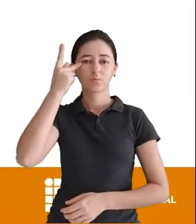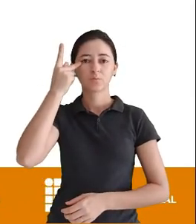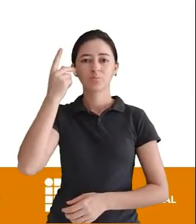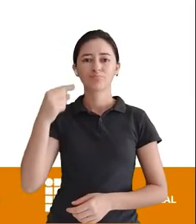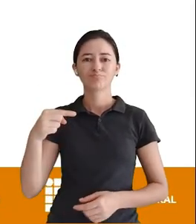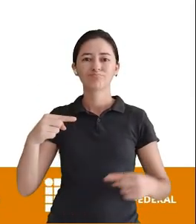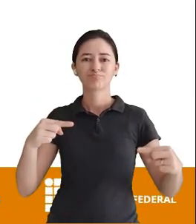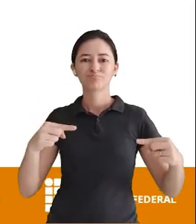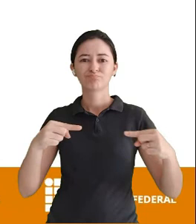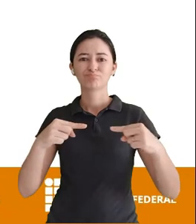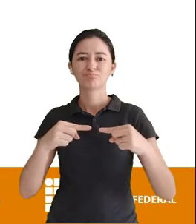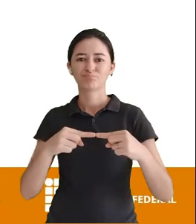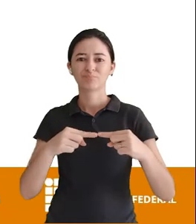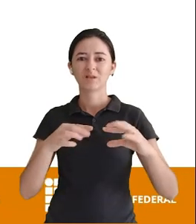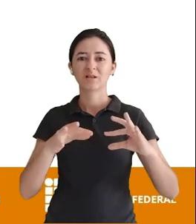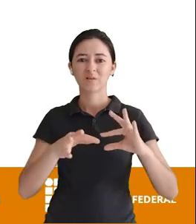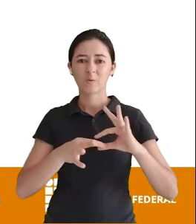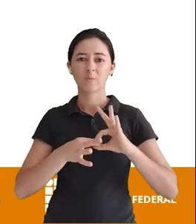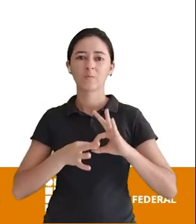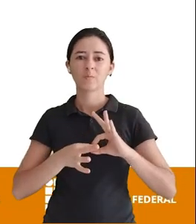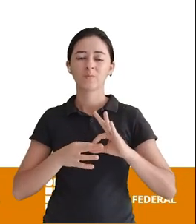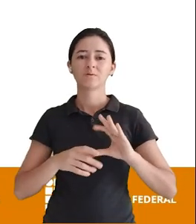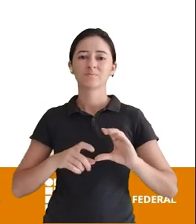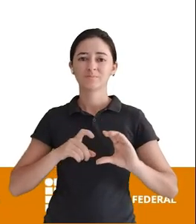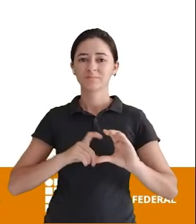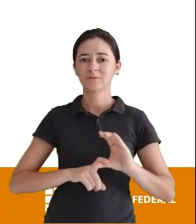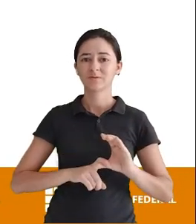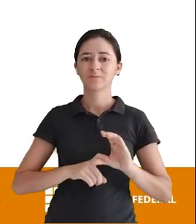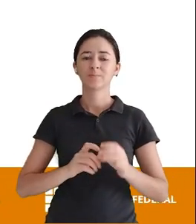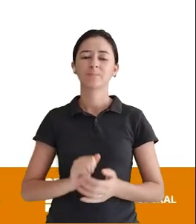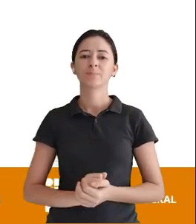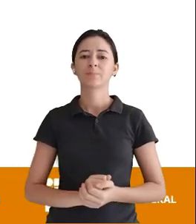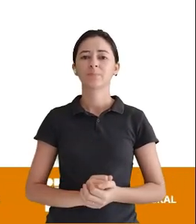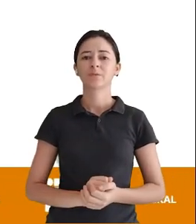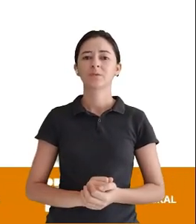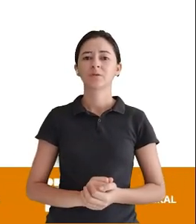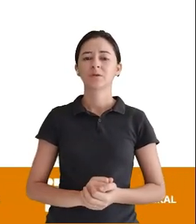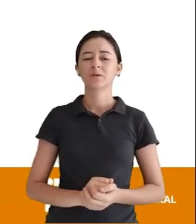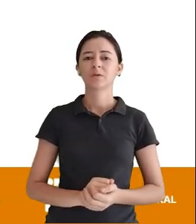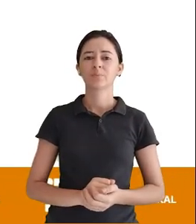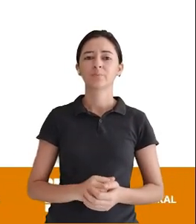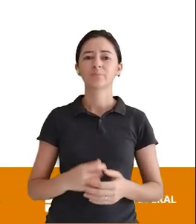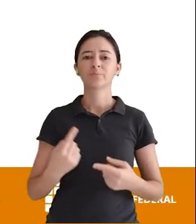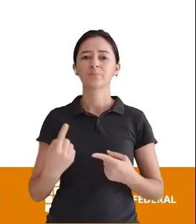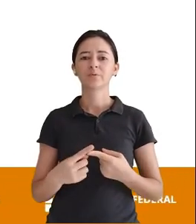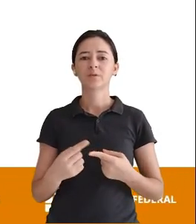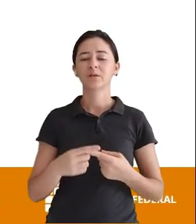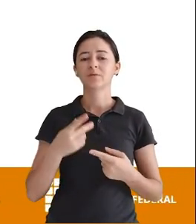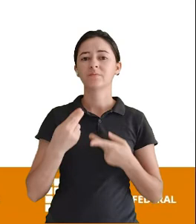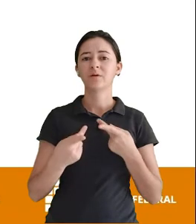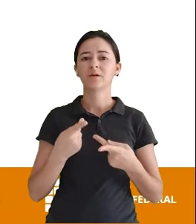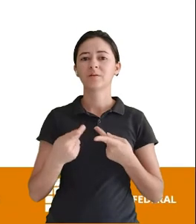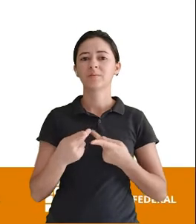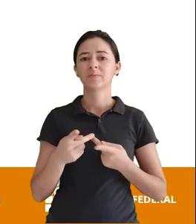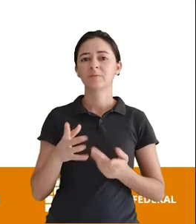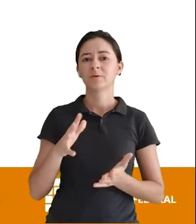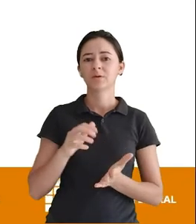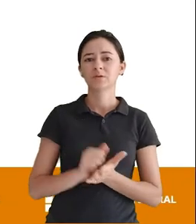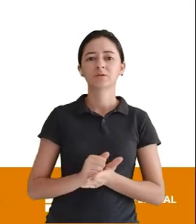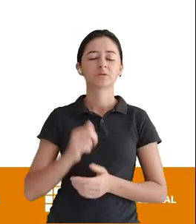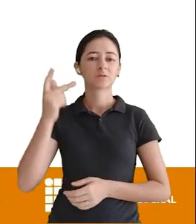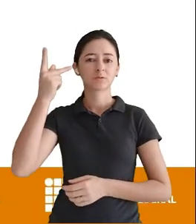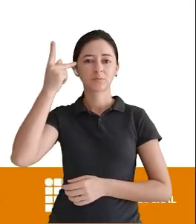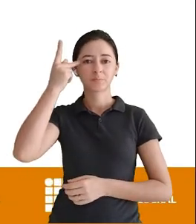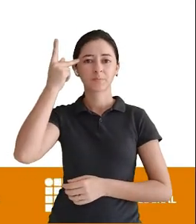Está amarrado Ele está vinculado Ele depende Não é que ele está amarrado Ele está amarrado sim Mas a gente tem que falar o seguinte Esse registro São